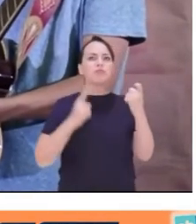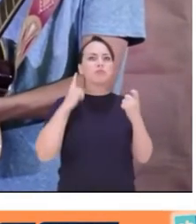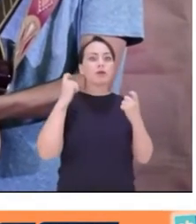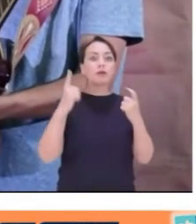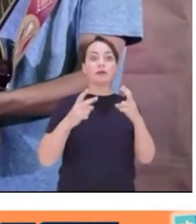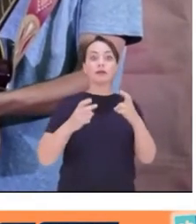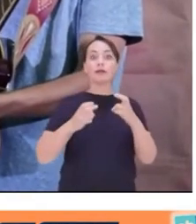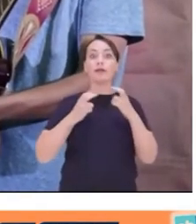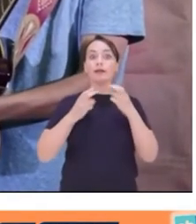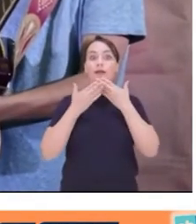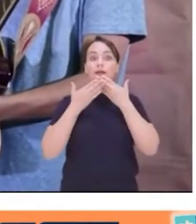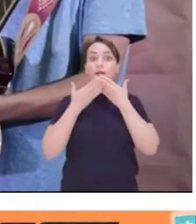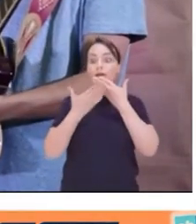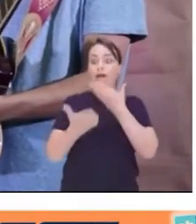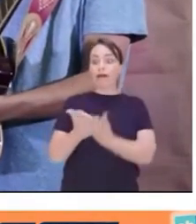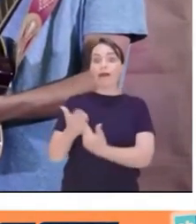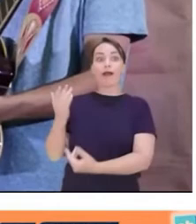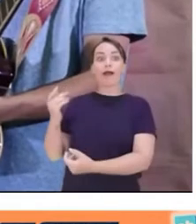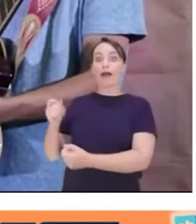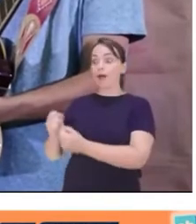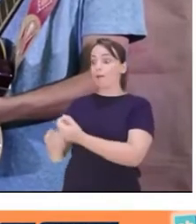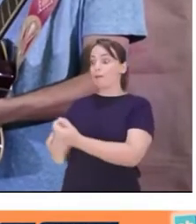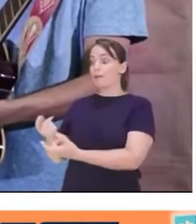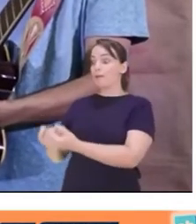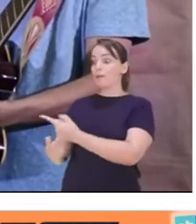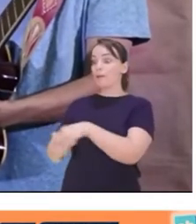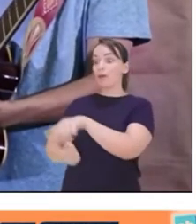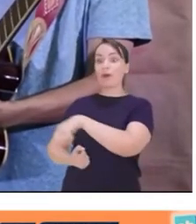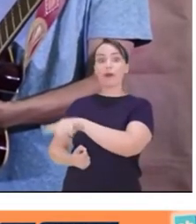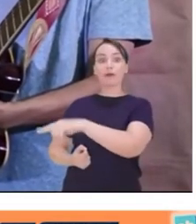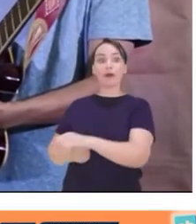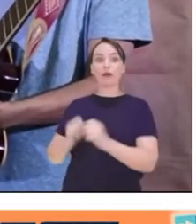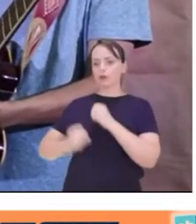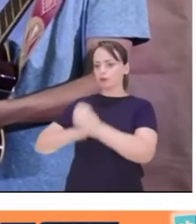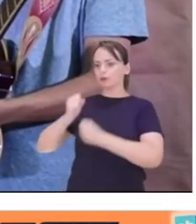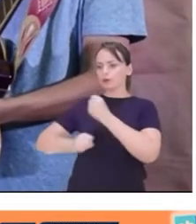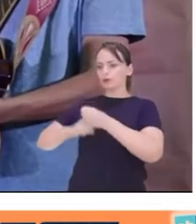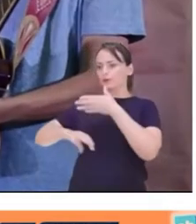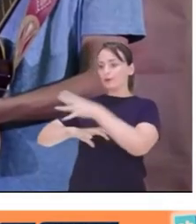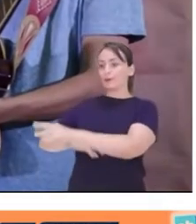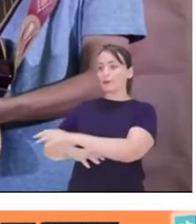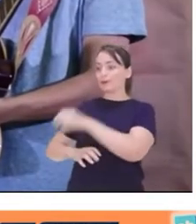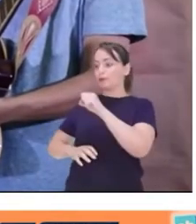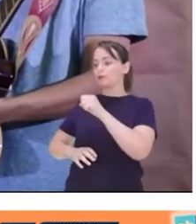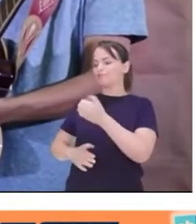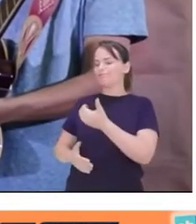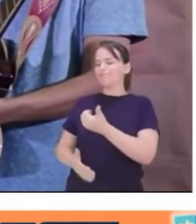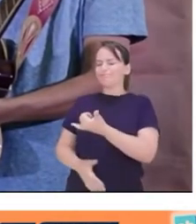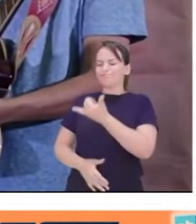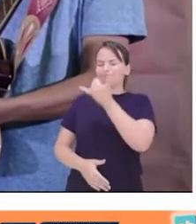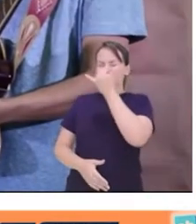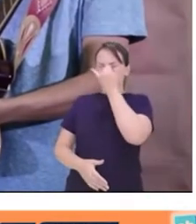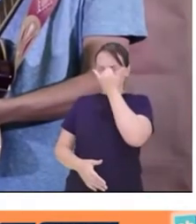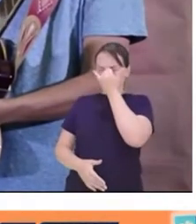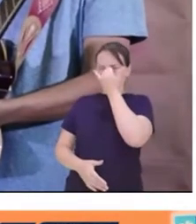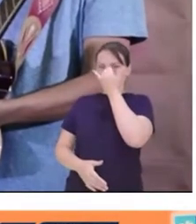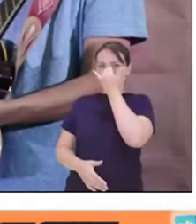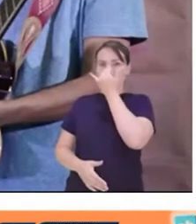Perceberam que eram as pipocas estourando. Ai, ai, ai. Correram lá para pegar, mas, de repente,